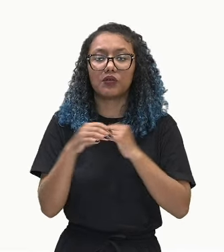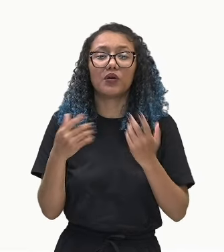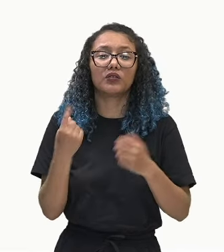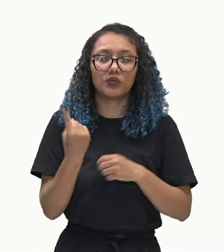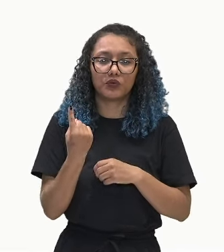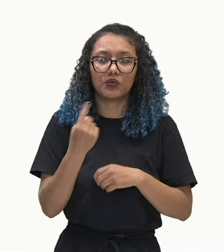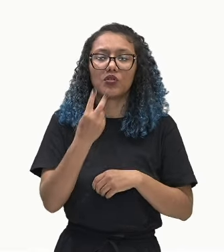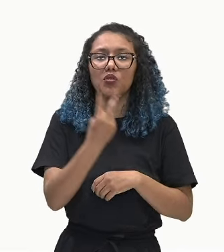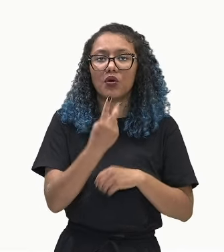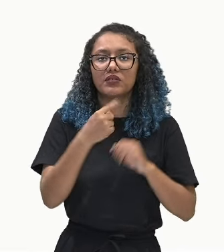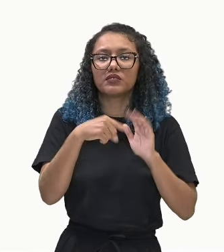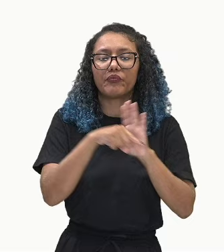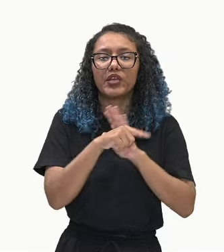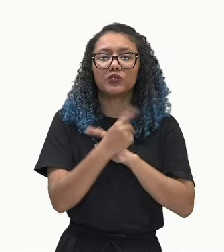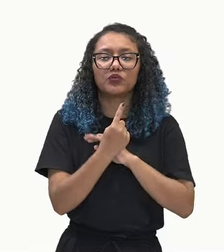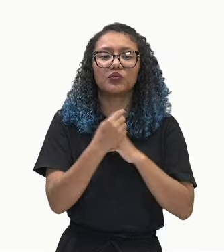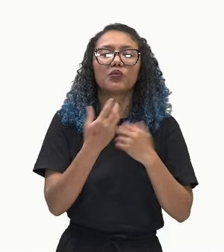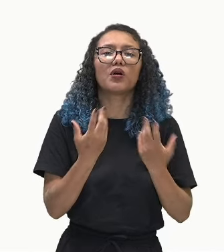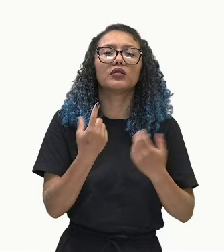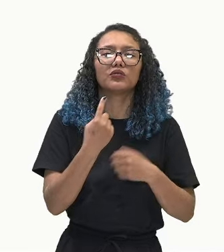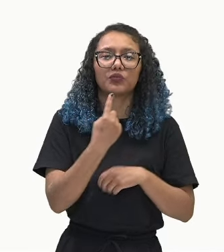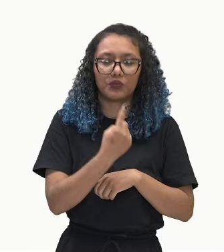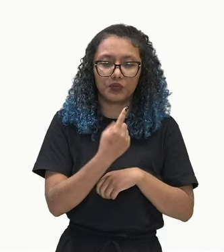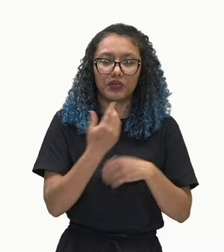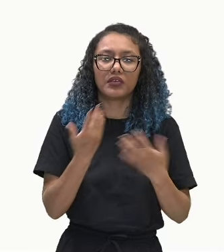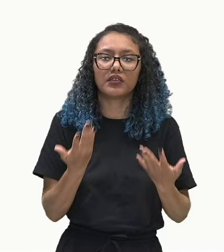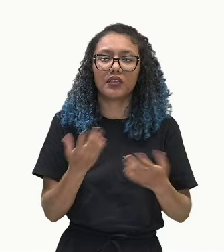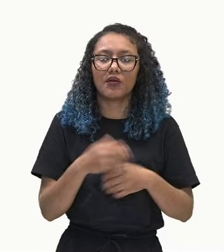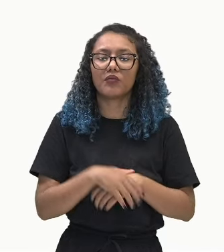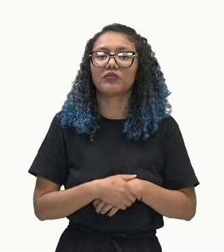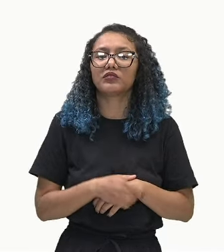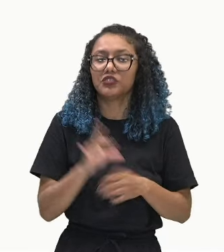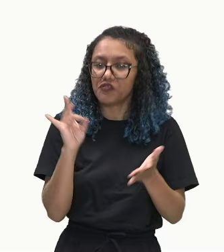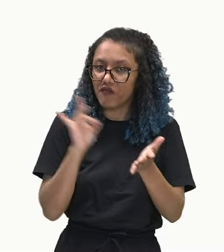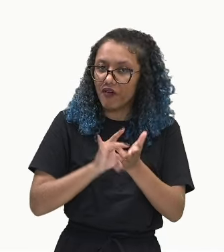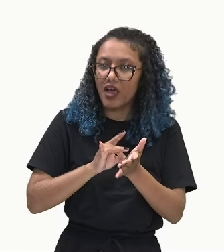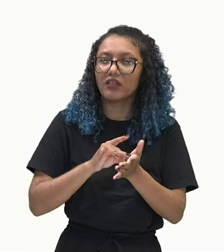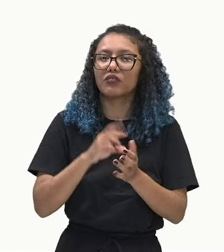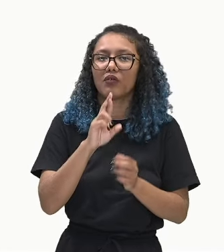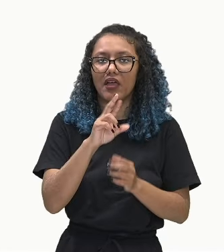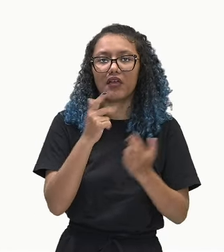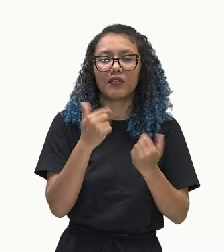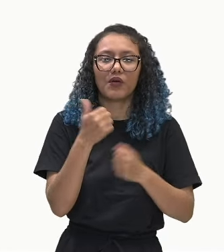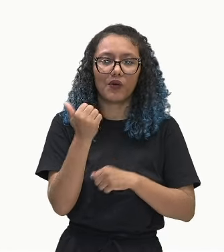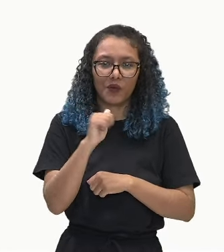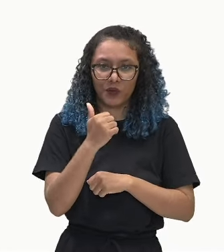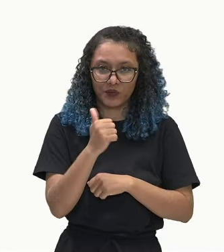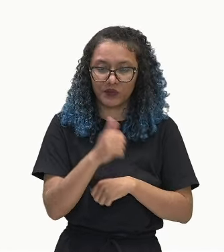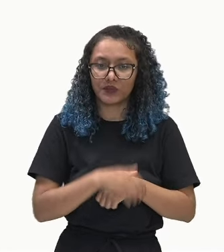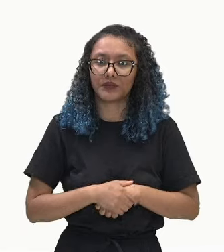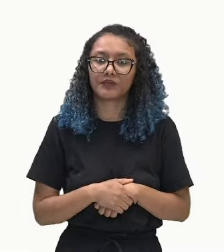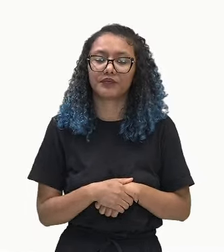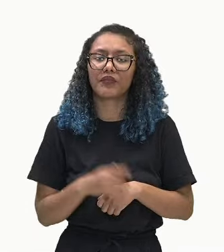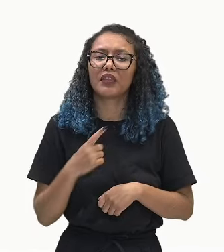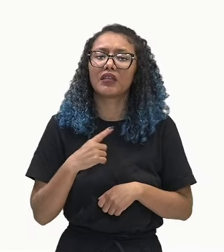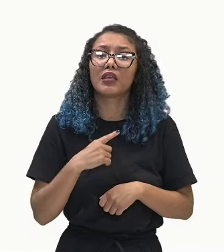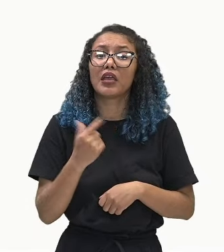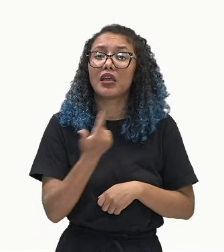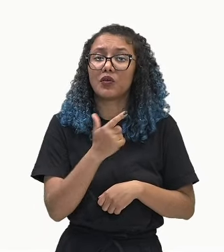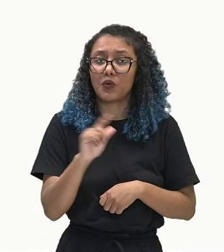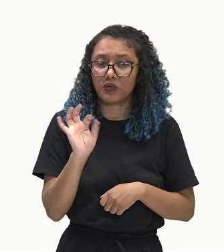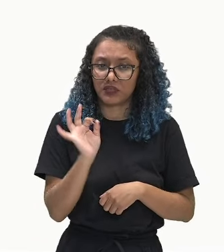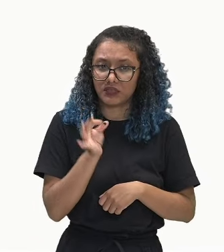1. Então, realmente, a razão dessa PA é igual a 11. Temos outra PA aqui,